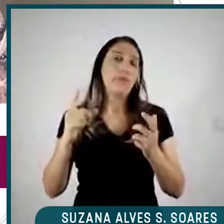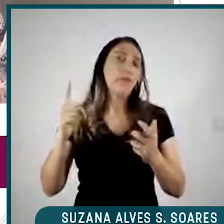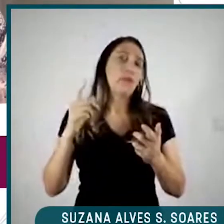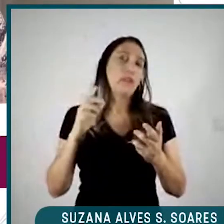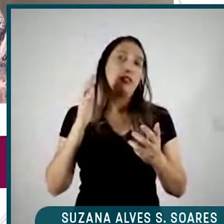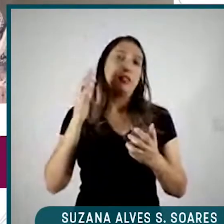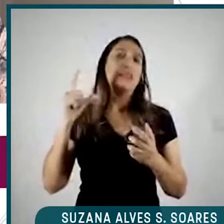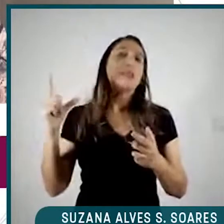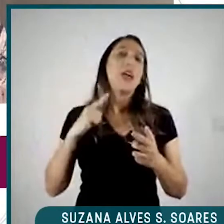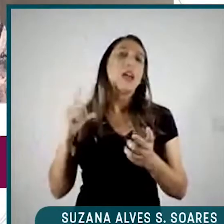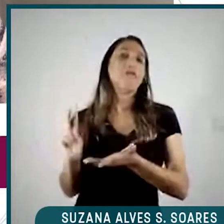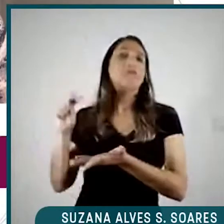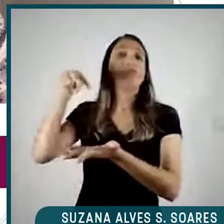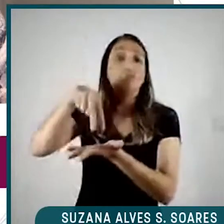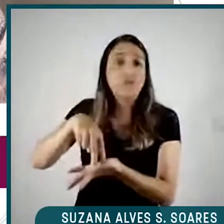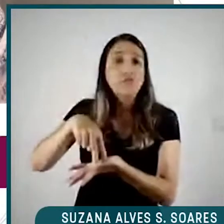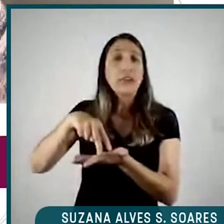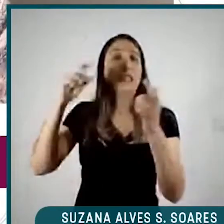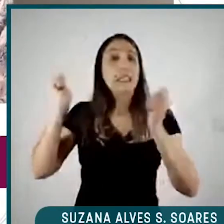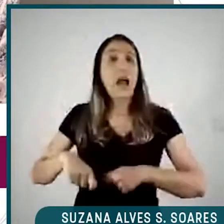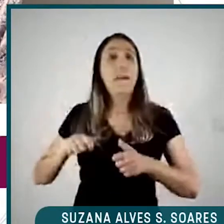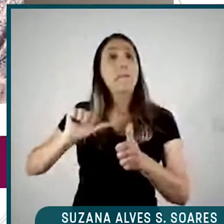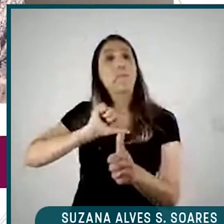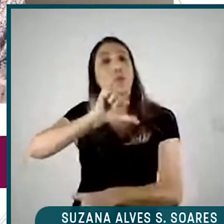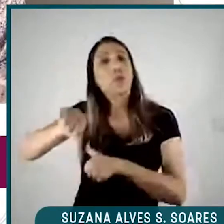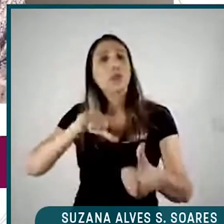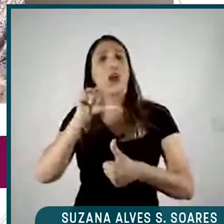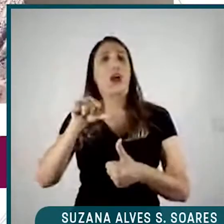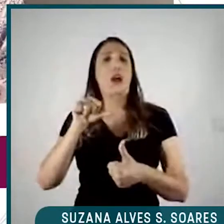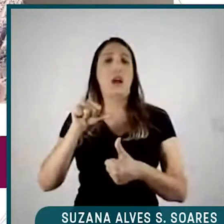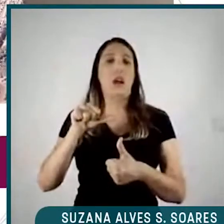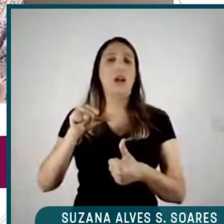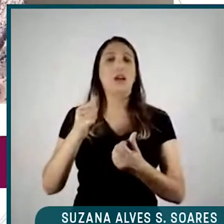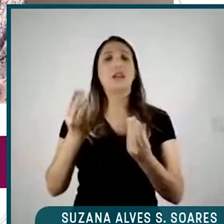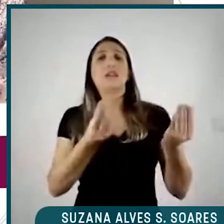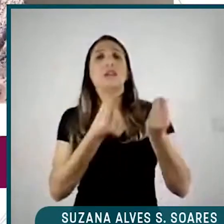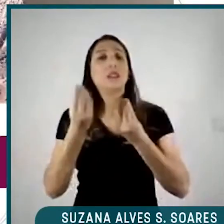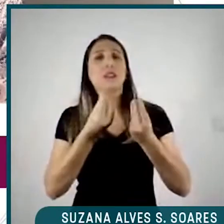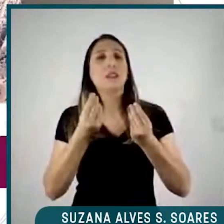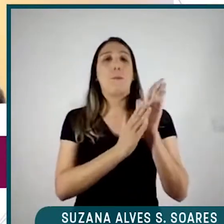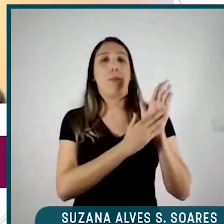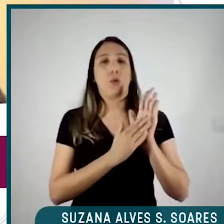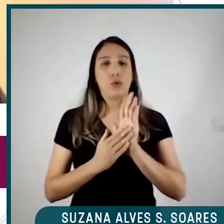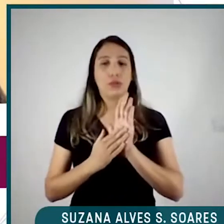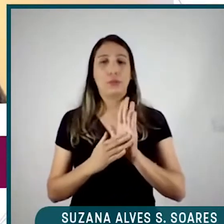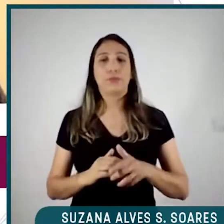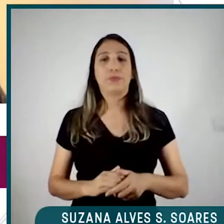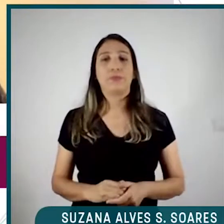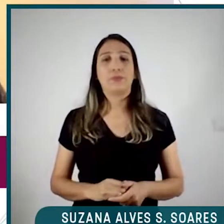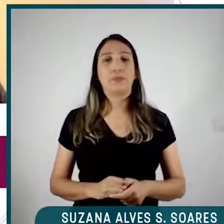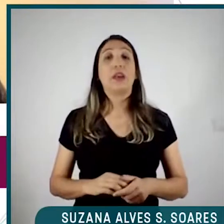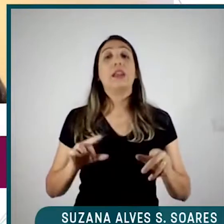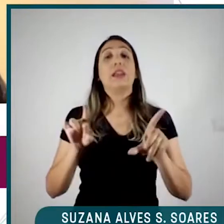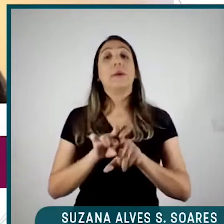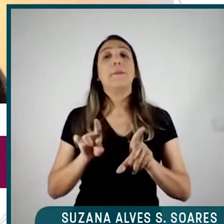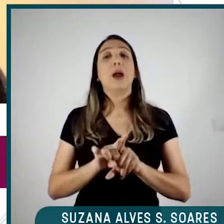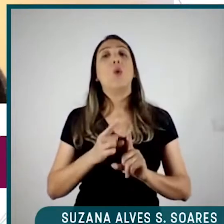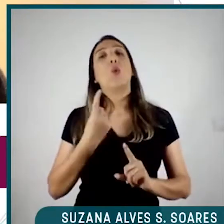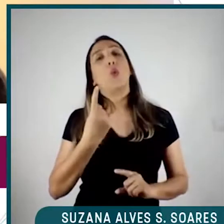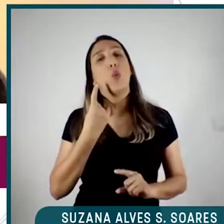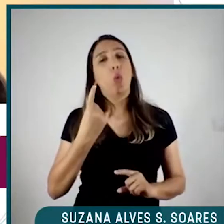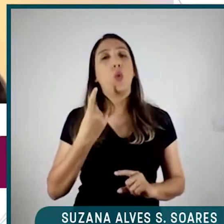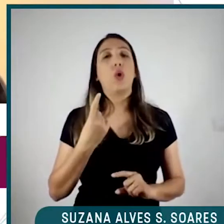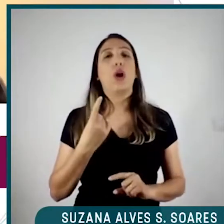em posição de mudar situações e realidades das pessoas. Além disso, tem uma coisa chamada